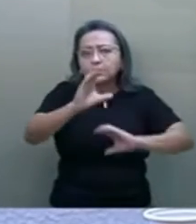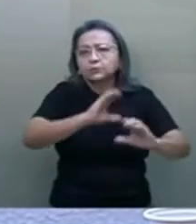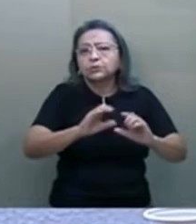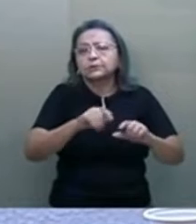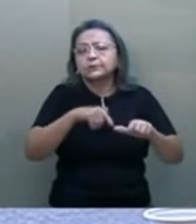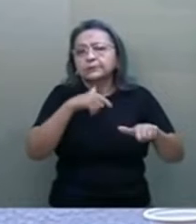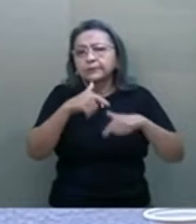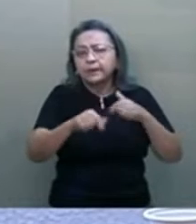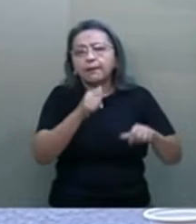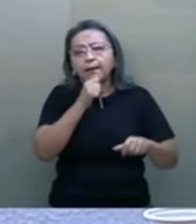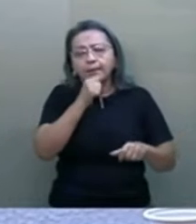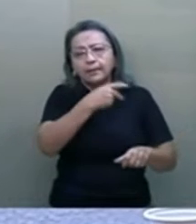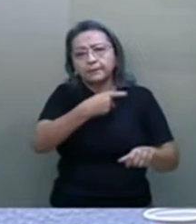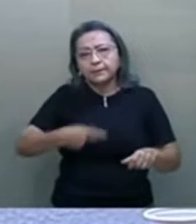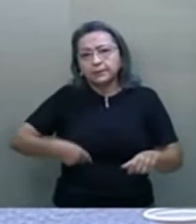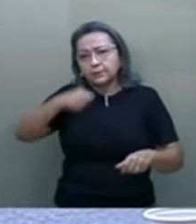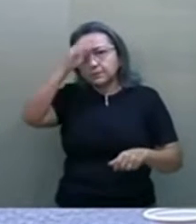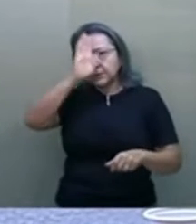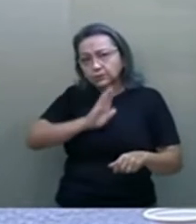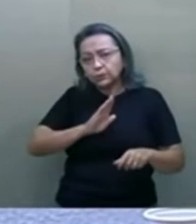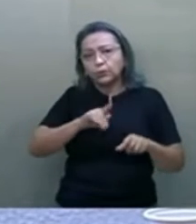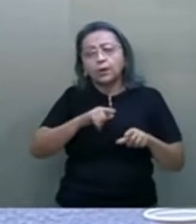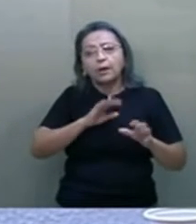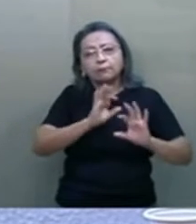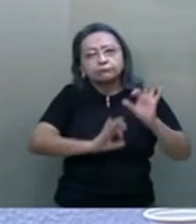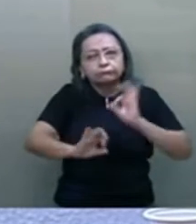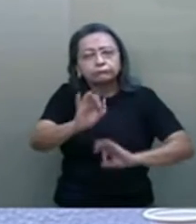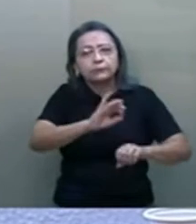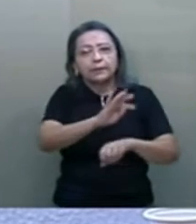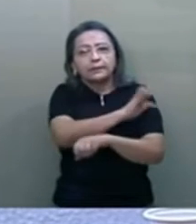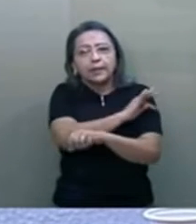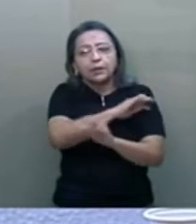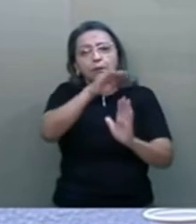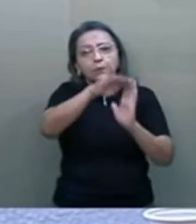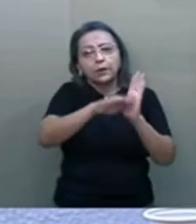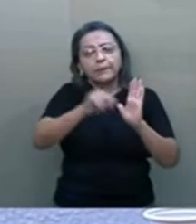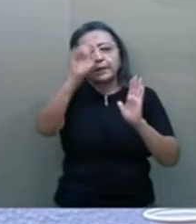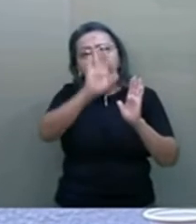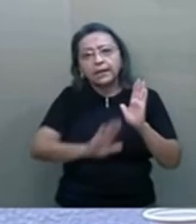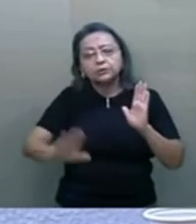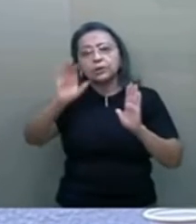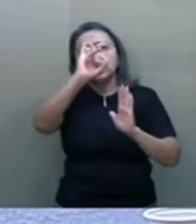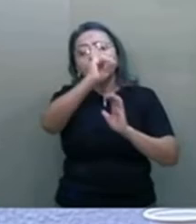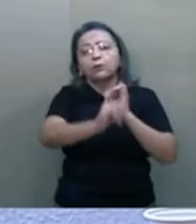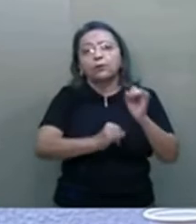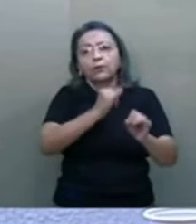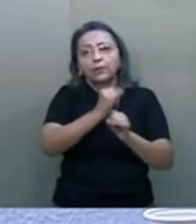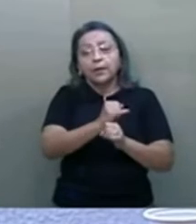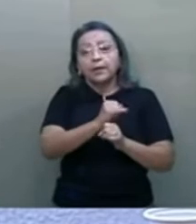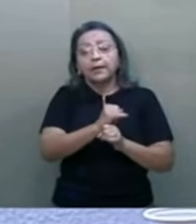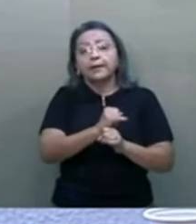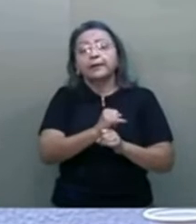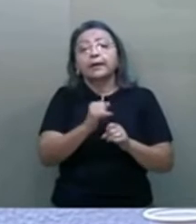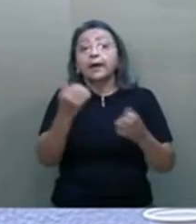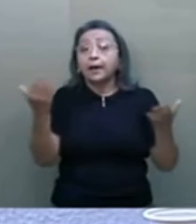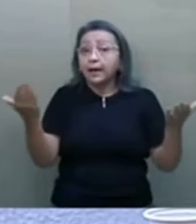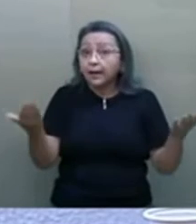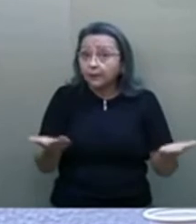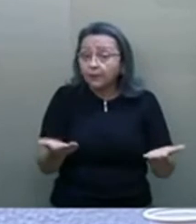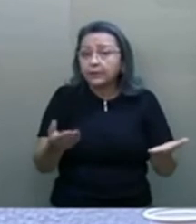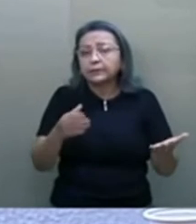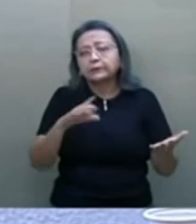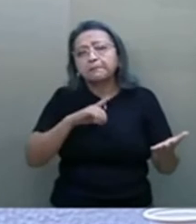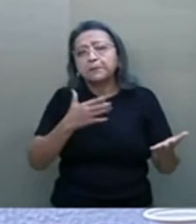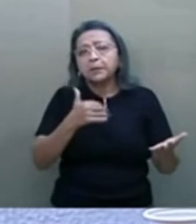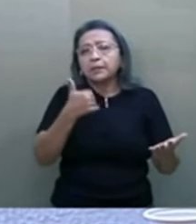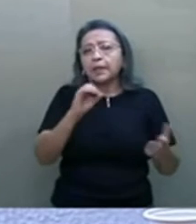atuando, ainda na Presidência da República, na formulação técnica do Programa Nacional de Banda Larga. E me encontro há cerca de